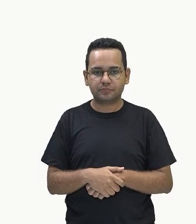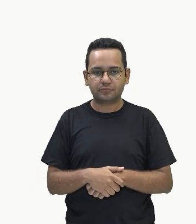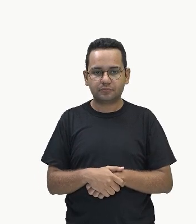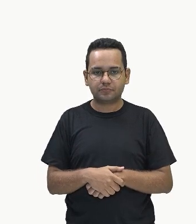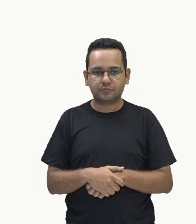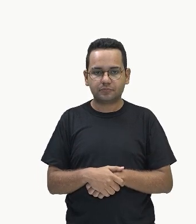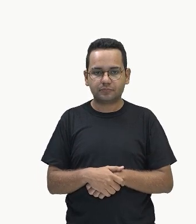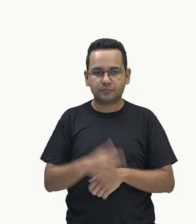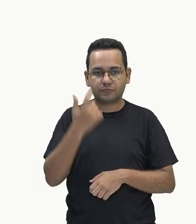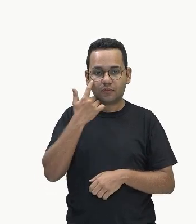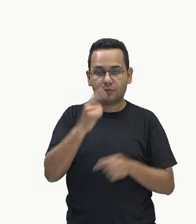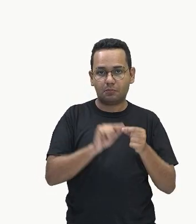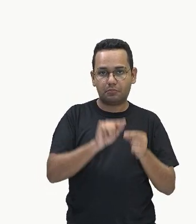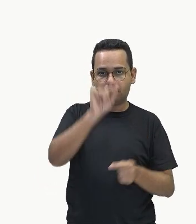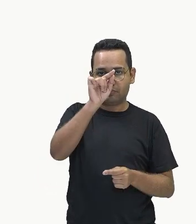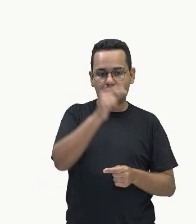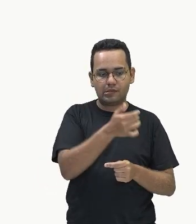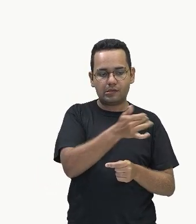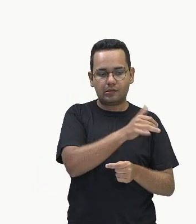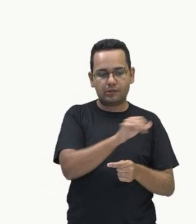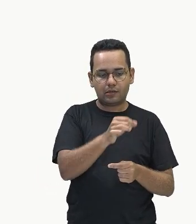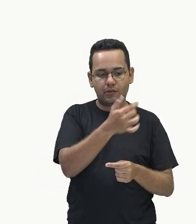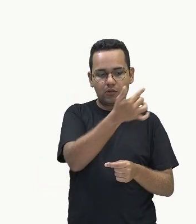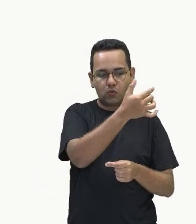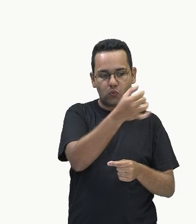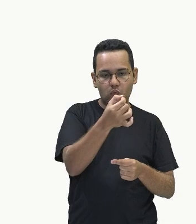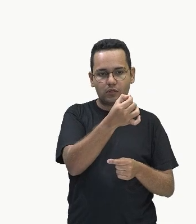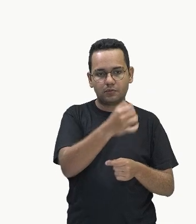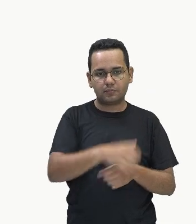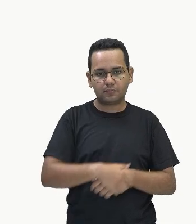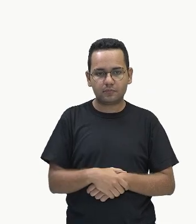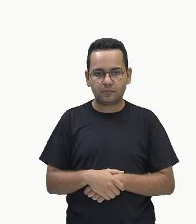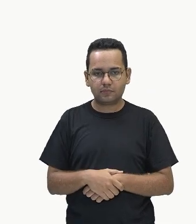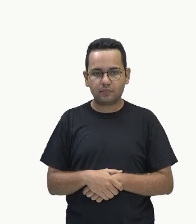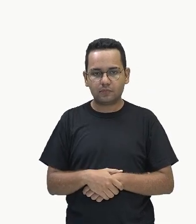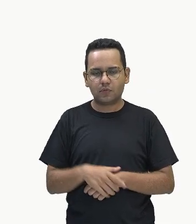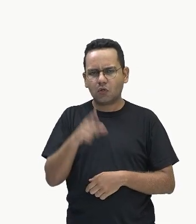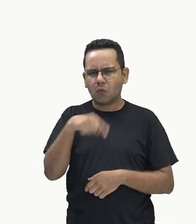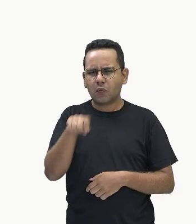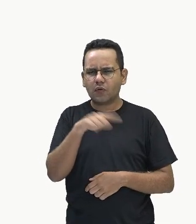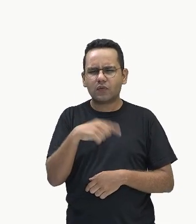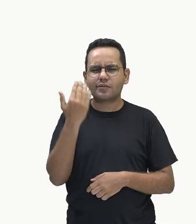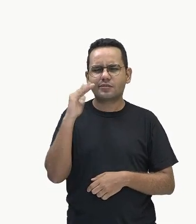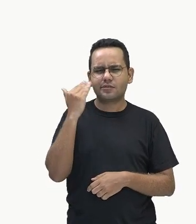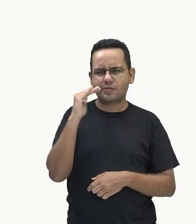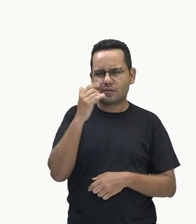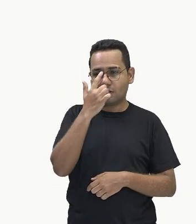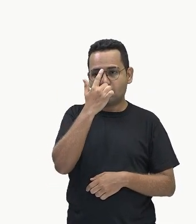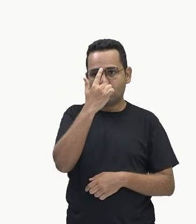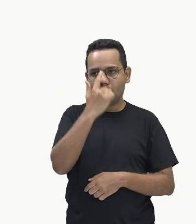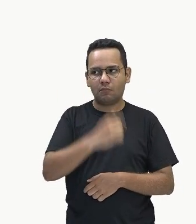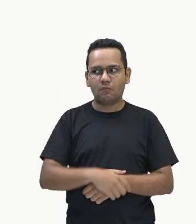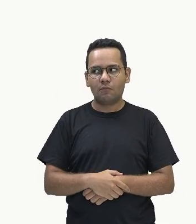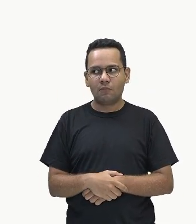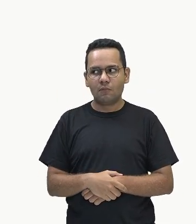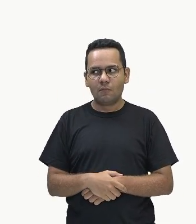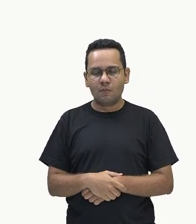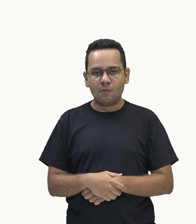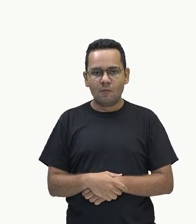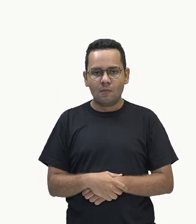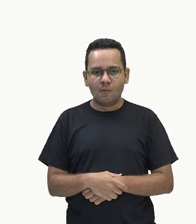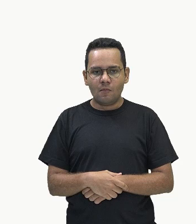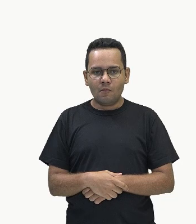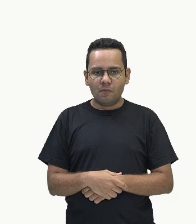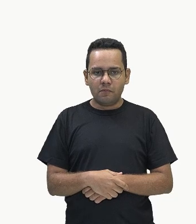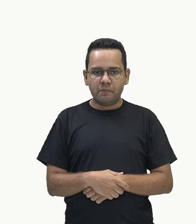aqui, duzentos, tá? Só para vocês entenderem mais ou menos como é que funciona. Então, vamos dizer que no